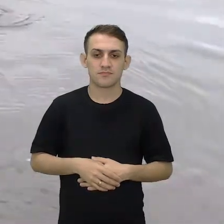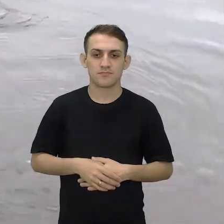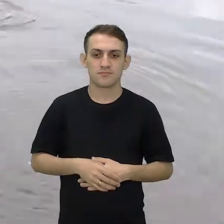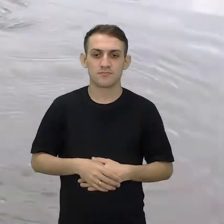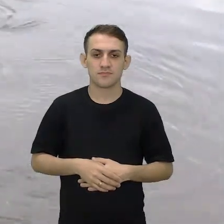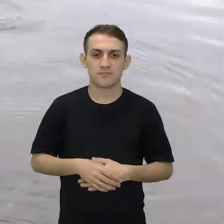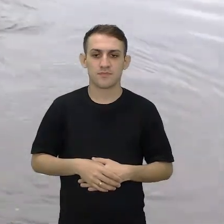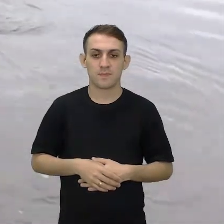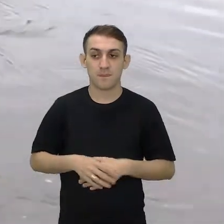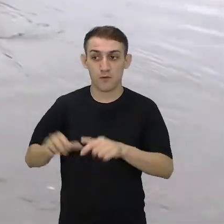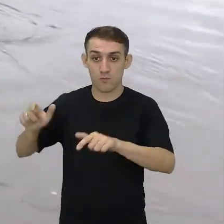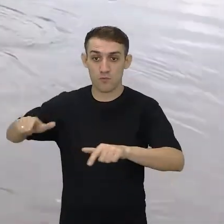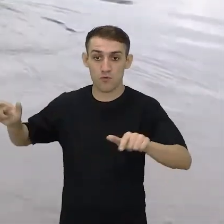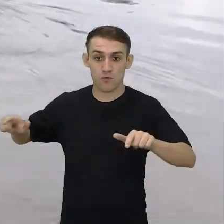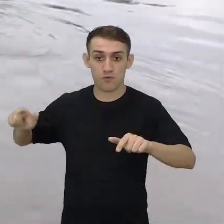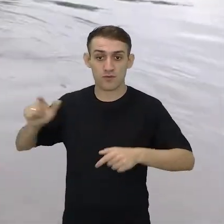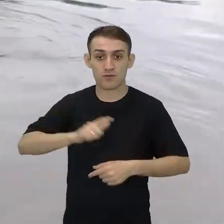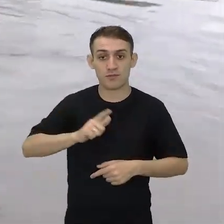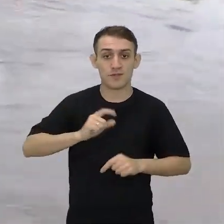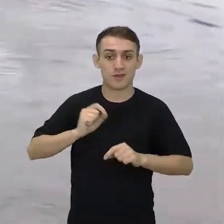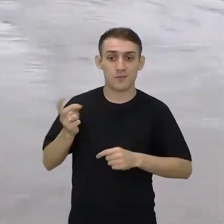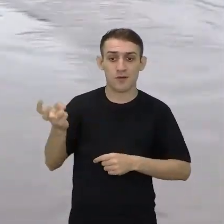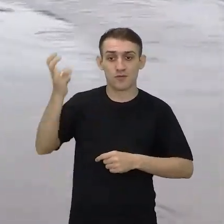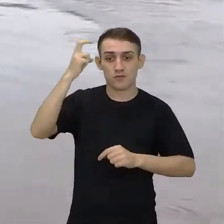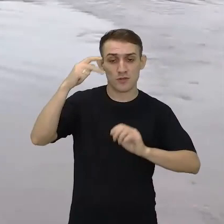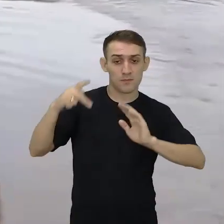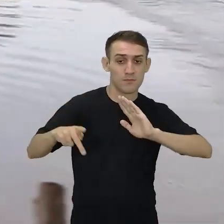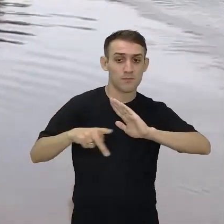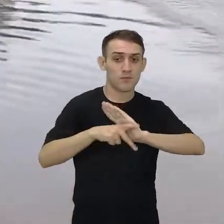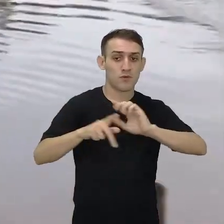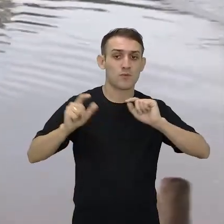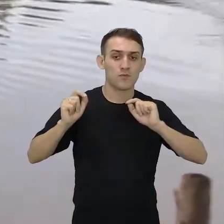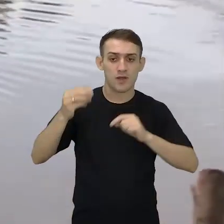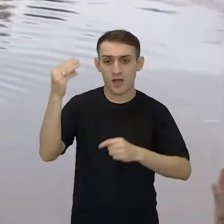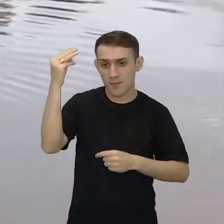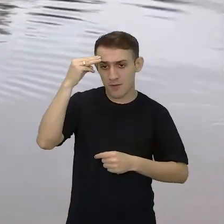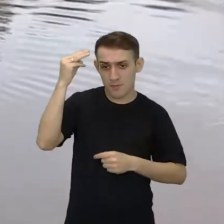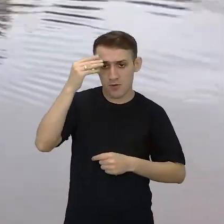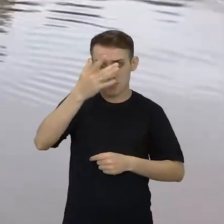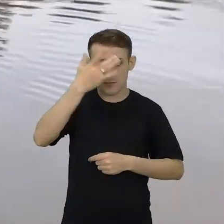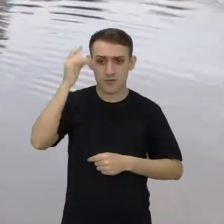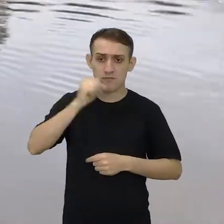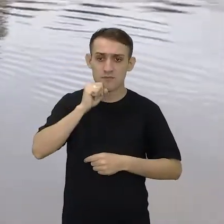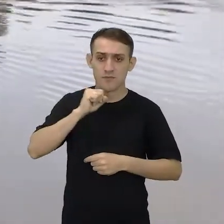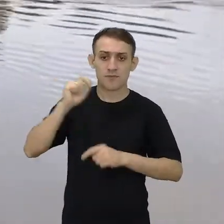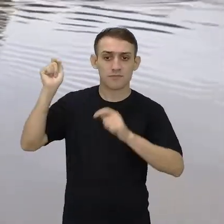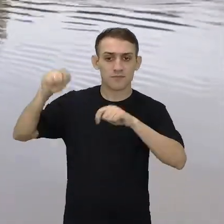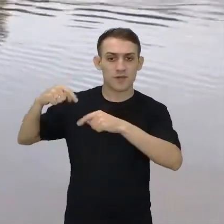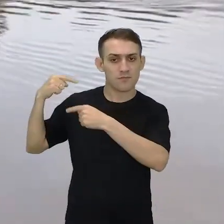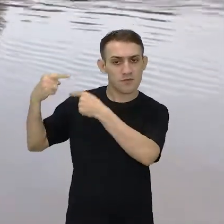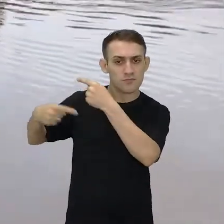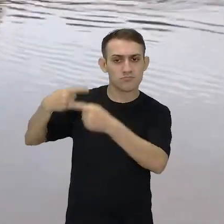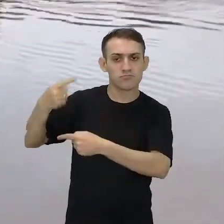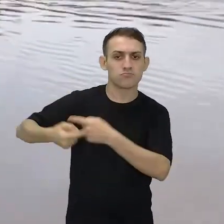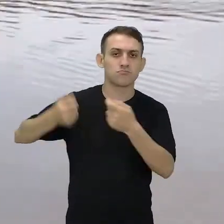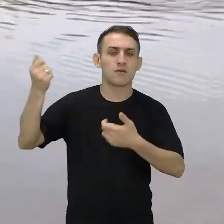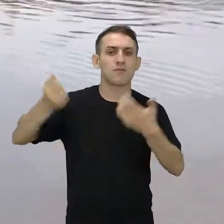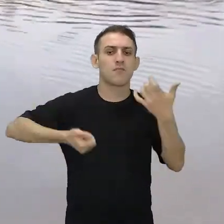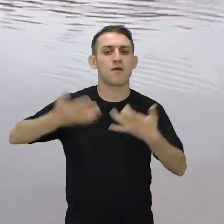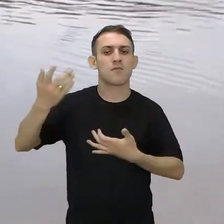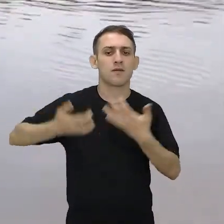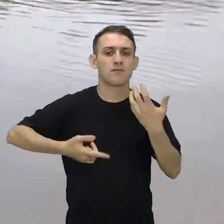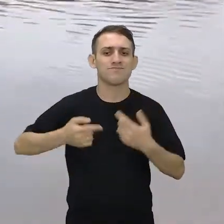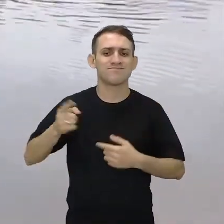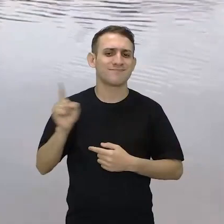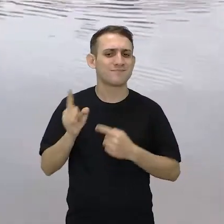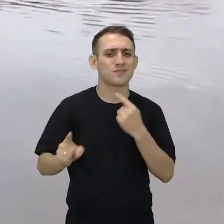Os Kaisaras são portadores de uma cultura registrada apenas na memória dos mais velhos e transmitida pela oralidade. Não se